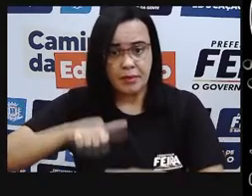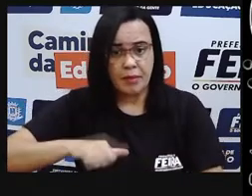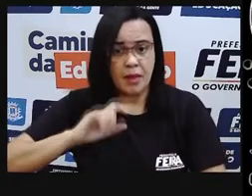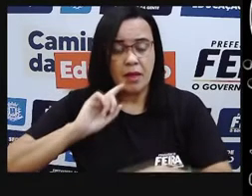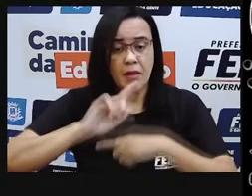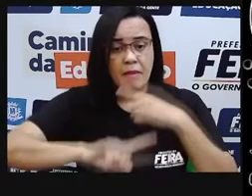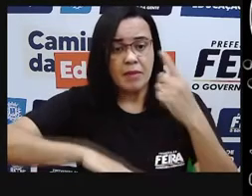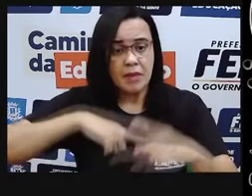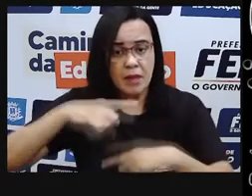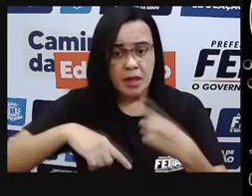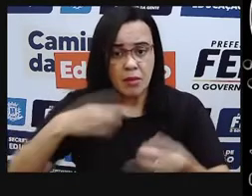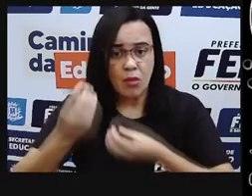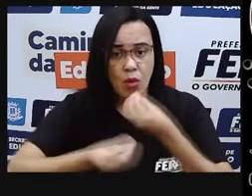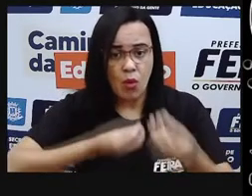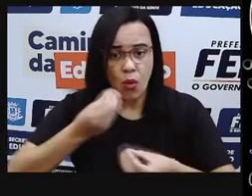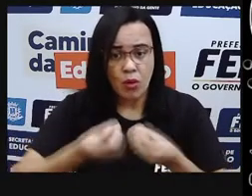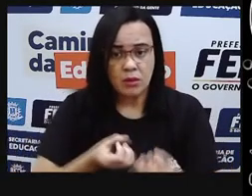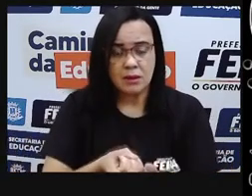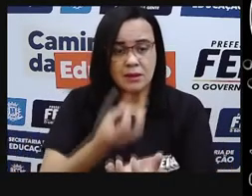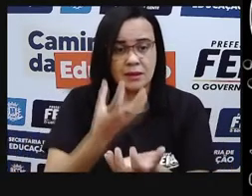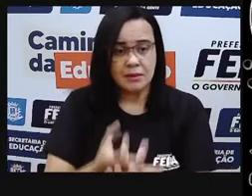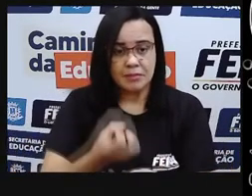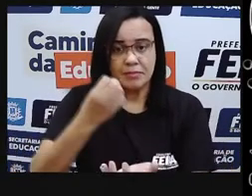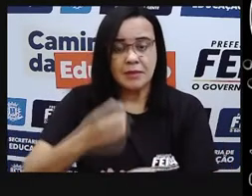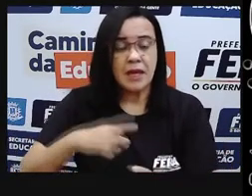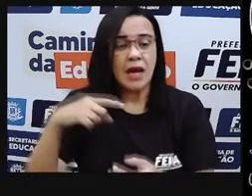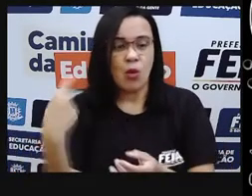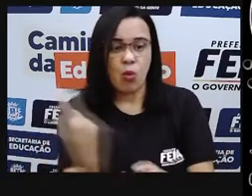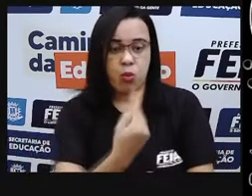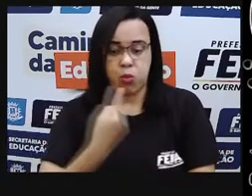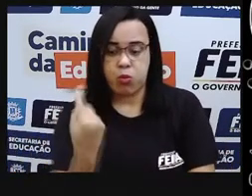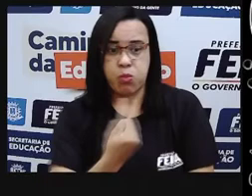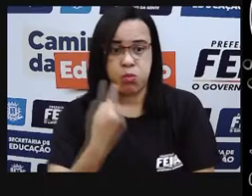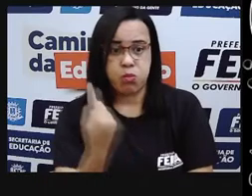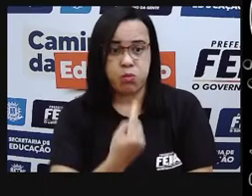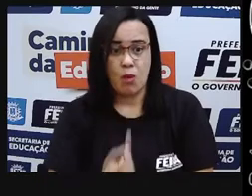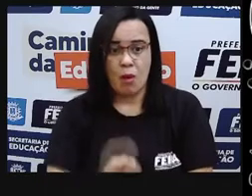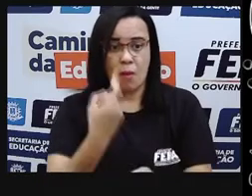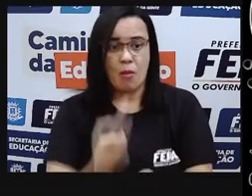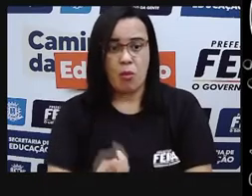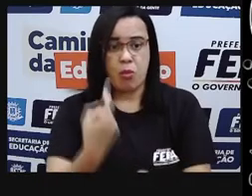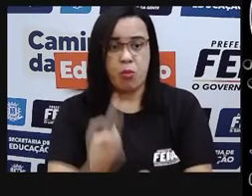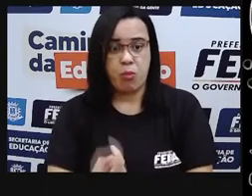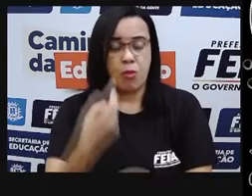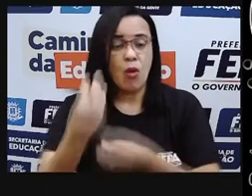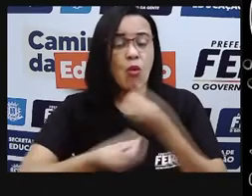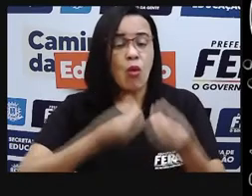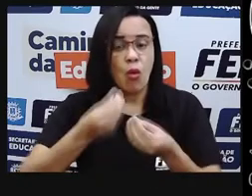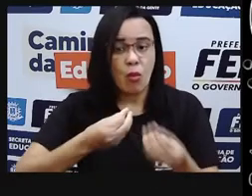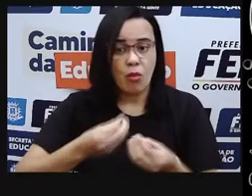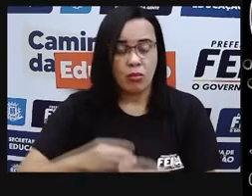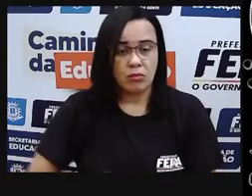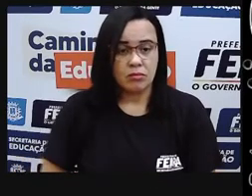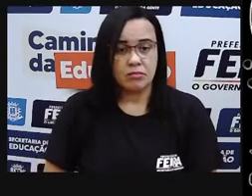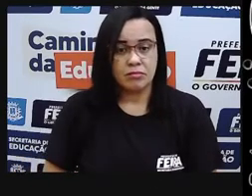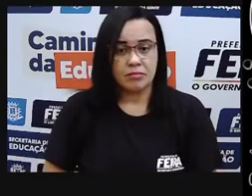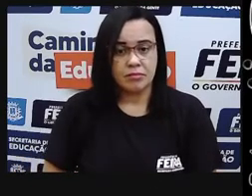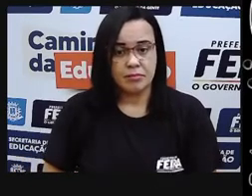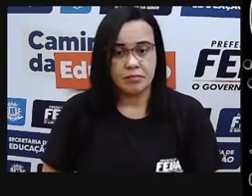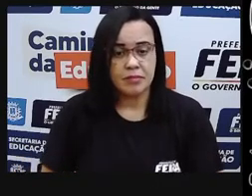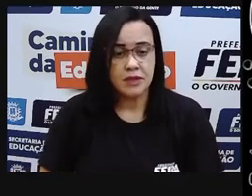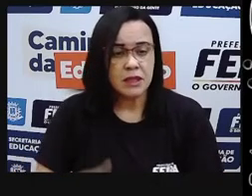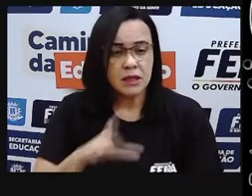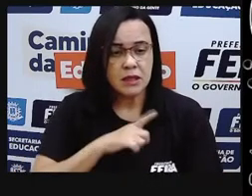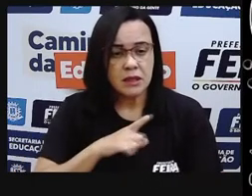pode, né, essa bola, ela pode voltar ao seu, sua forma inicial. A gente também